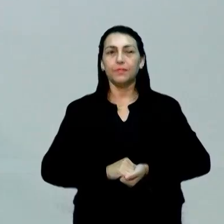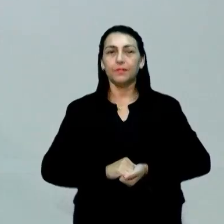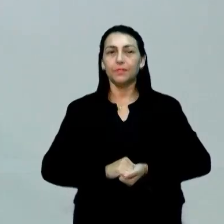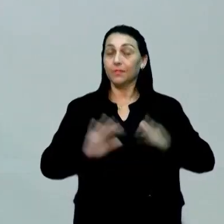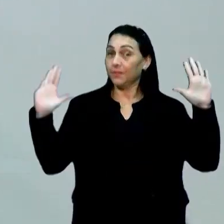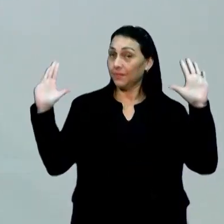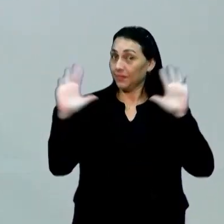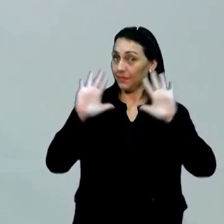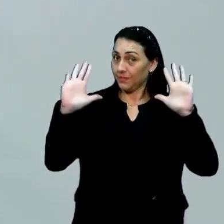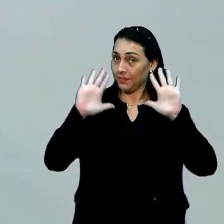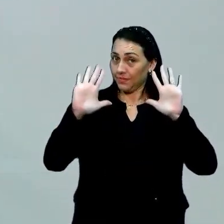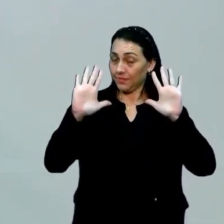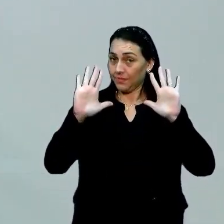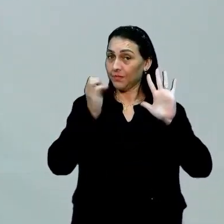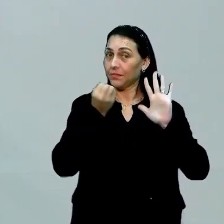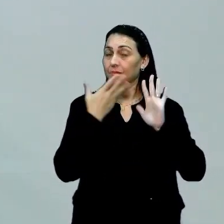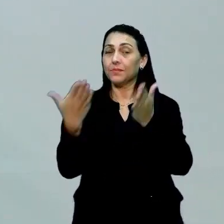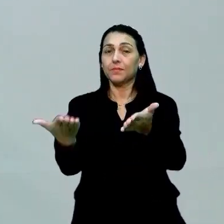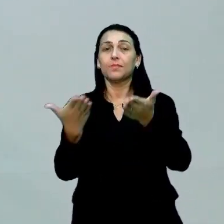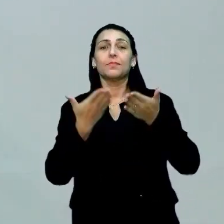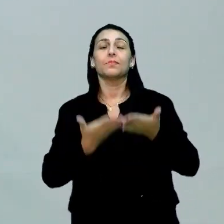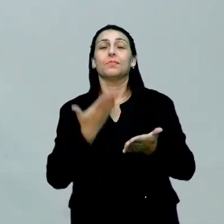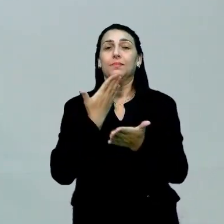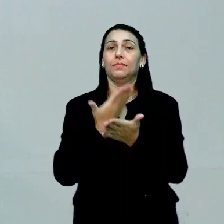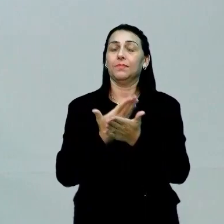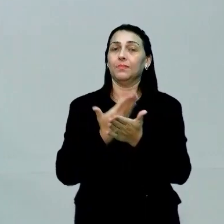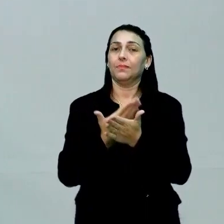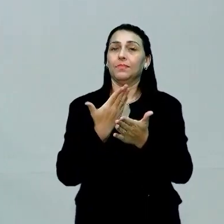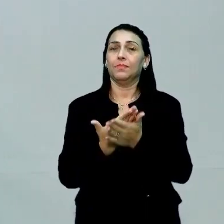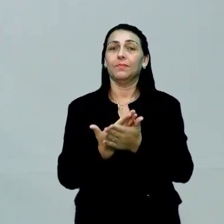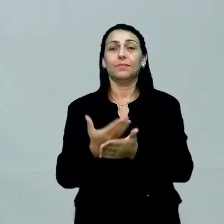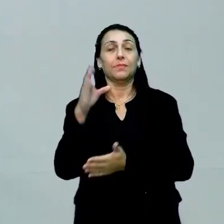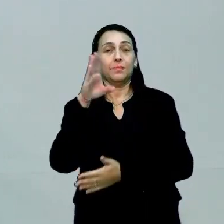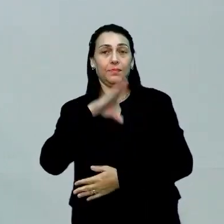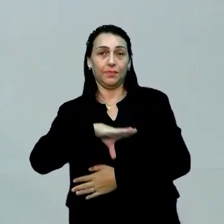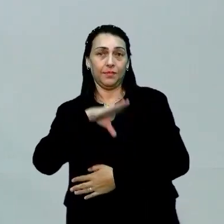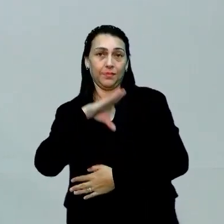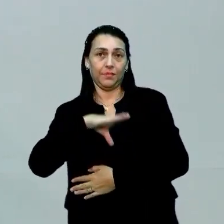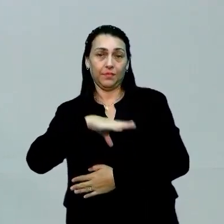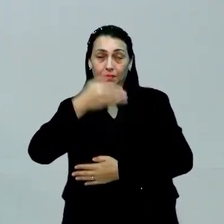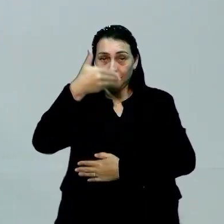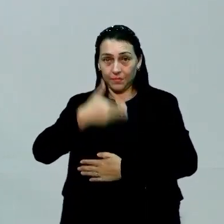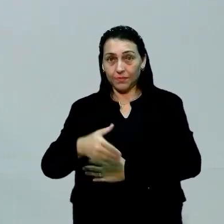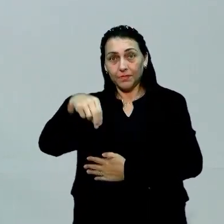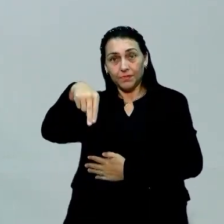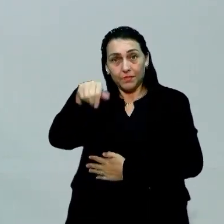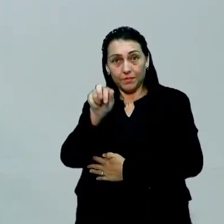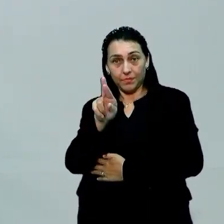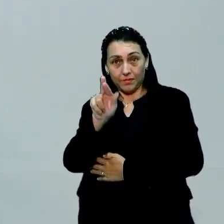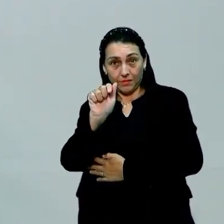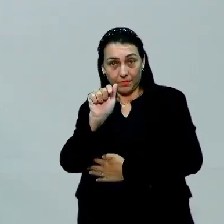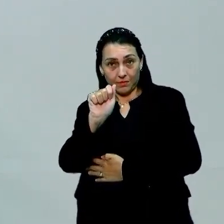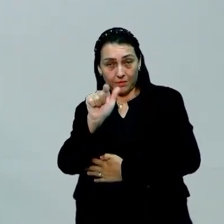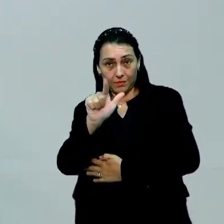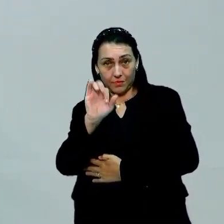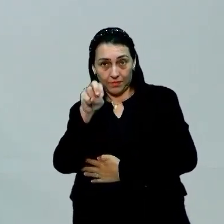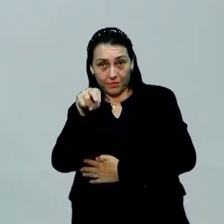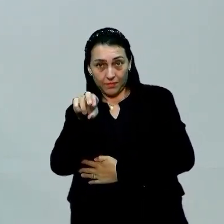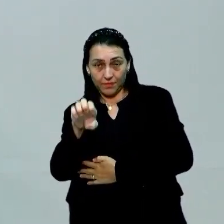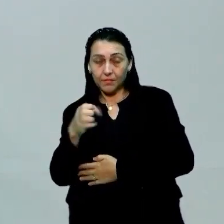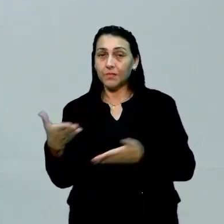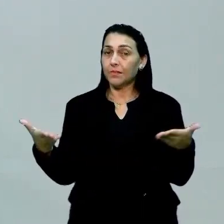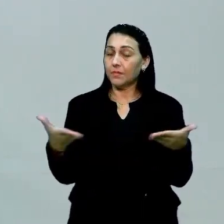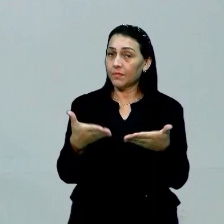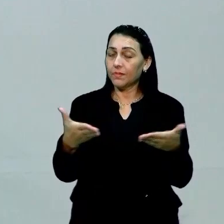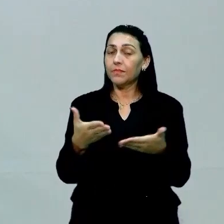Olá, sejam bem-vindos a mais uma aula de Língua Portuguesa. Eu sou a Naraline Menezes e hoje